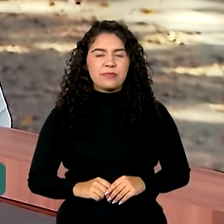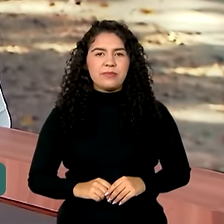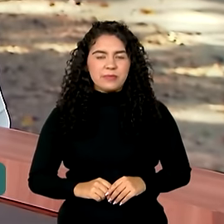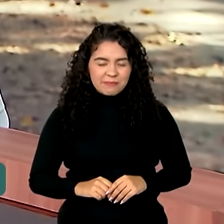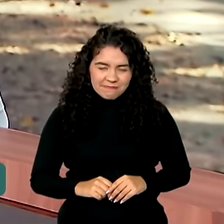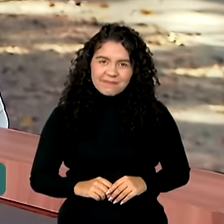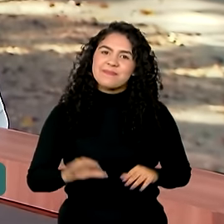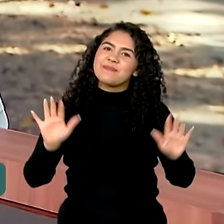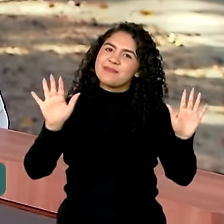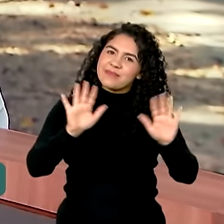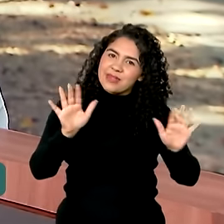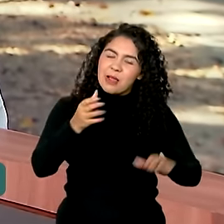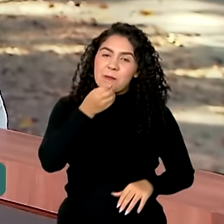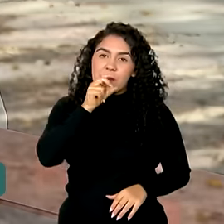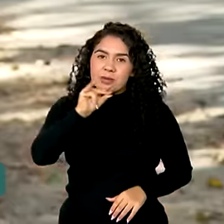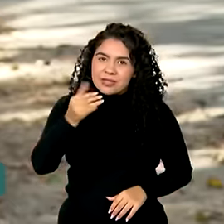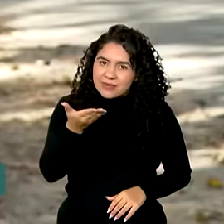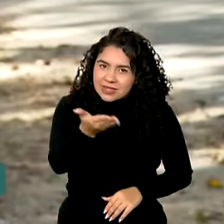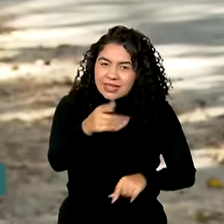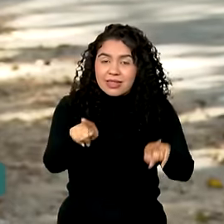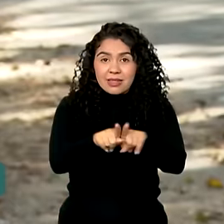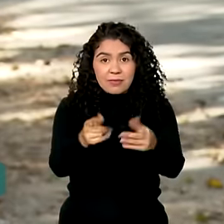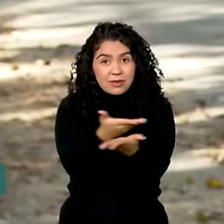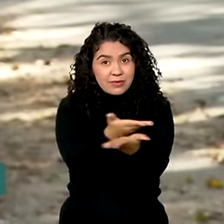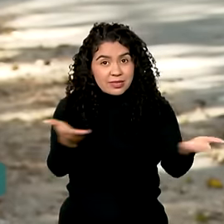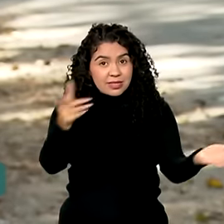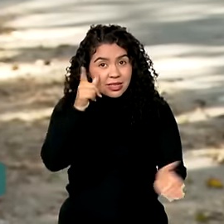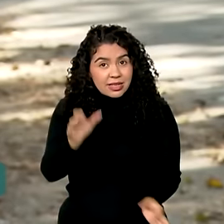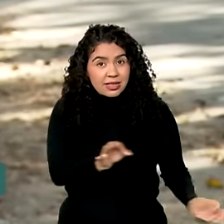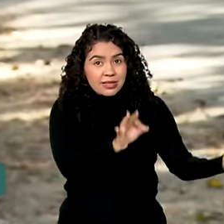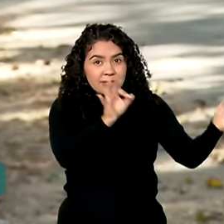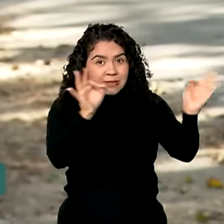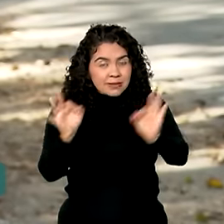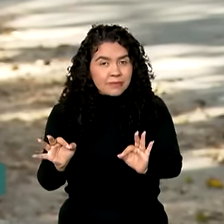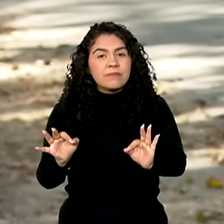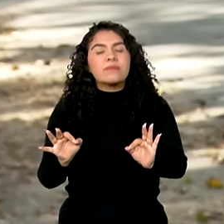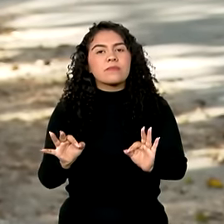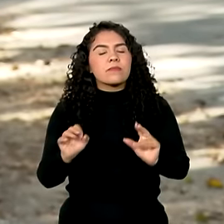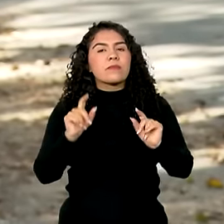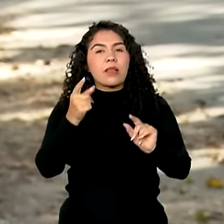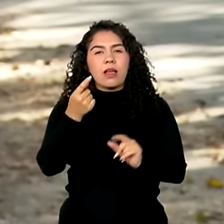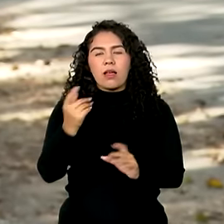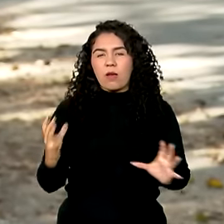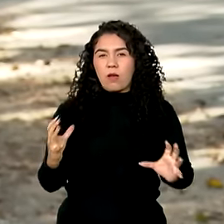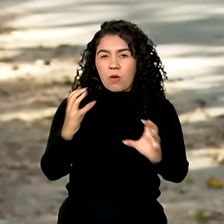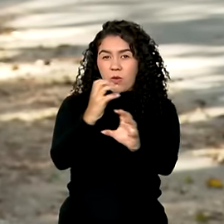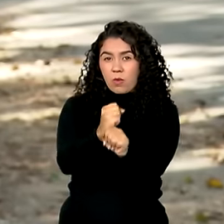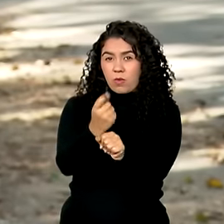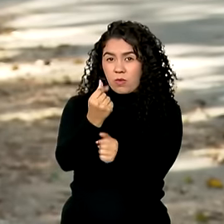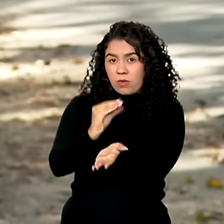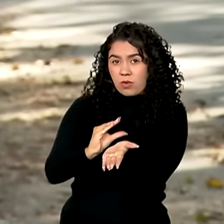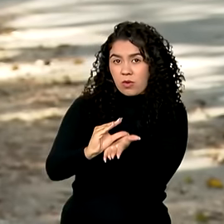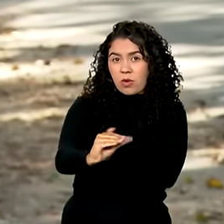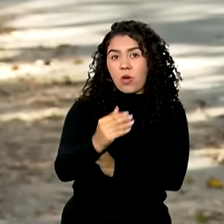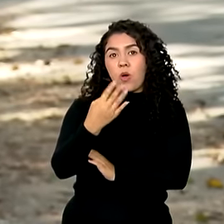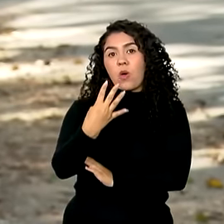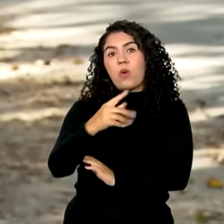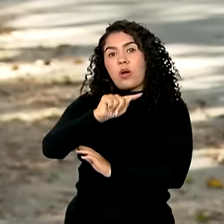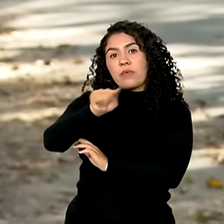Oi, Vanessa. Bom dia a você, bom dia a todos. Devem ser investidos R$ 4,7 milhões